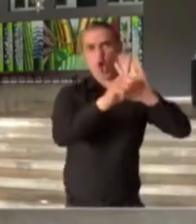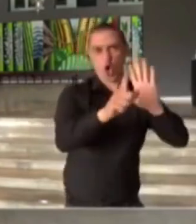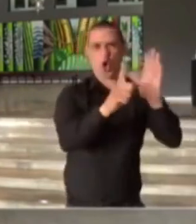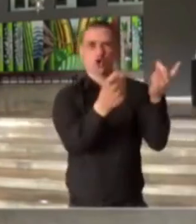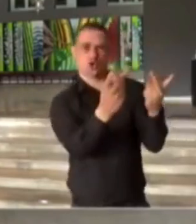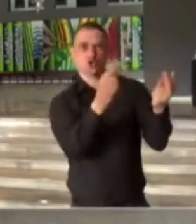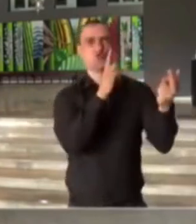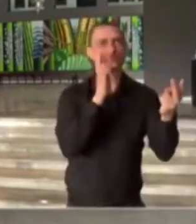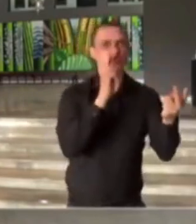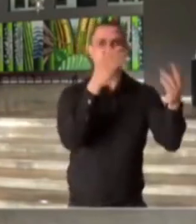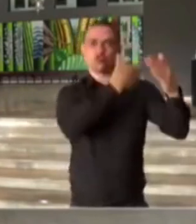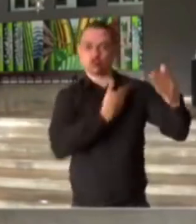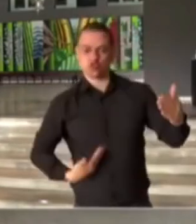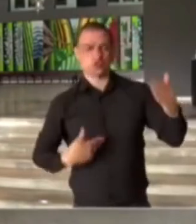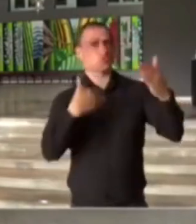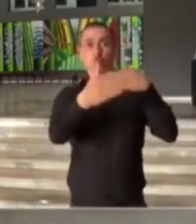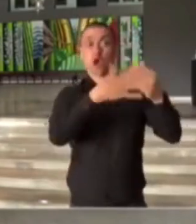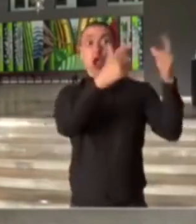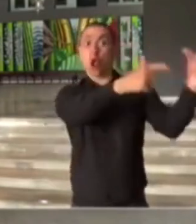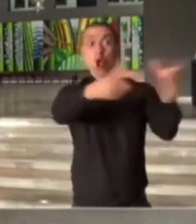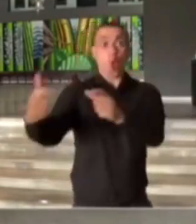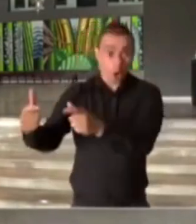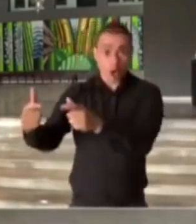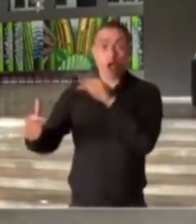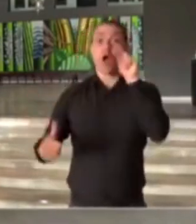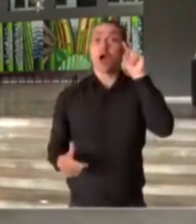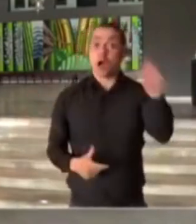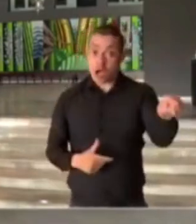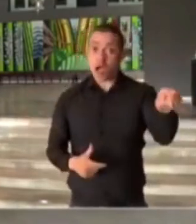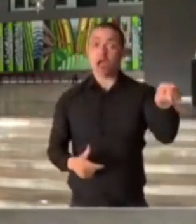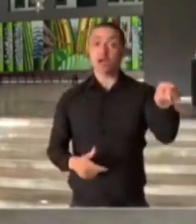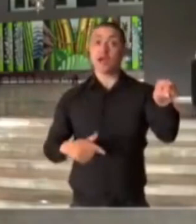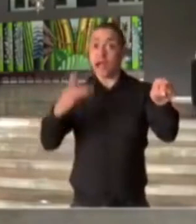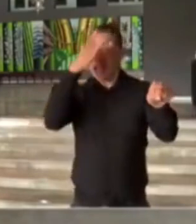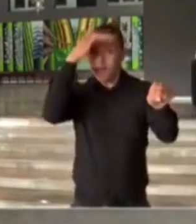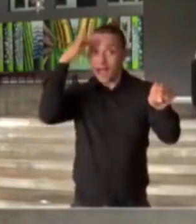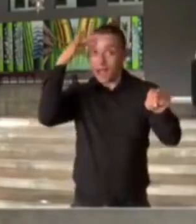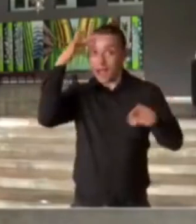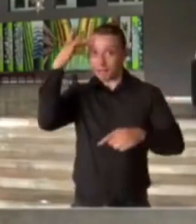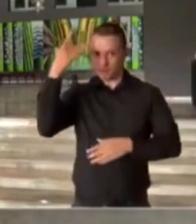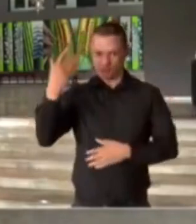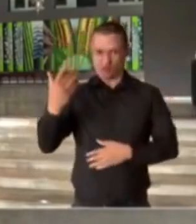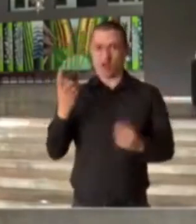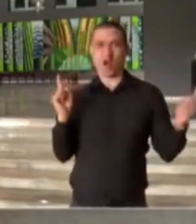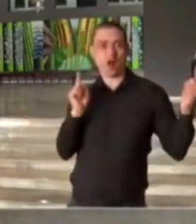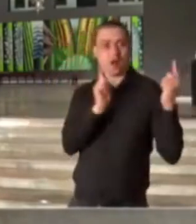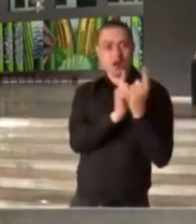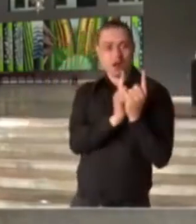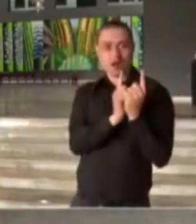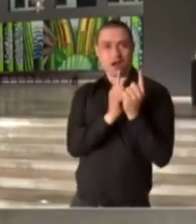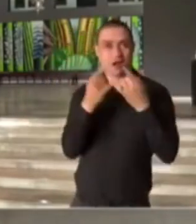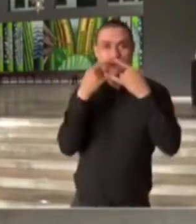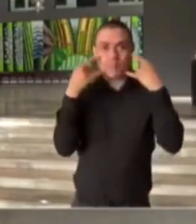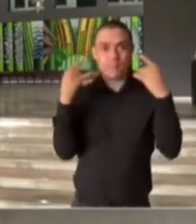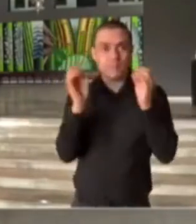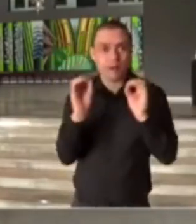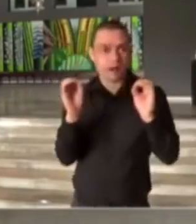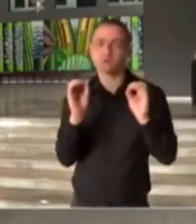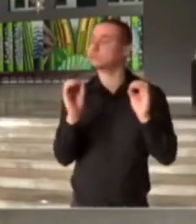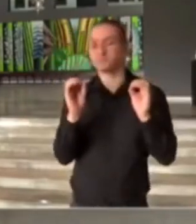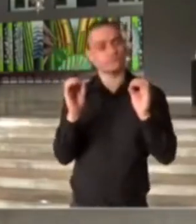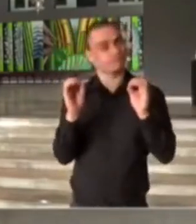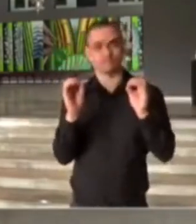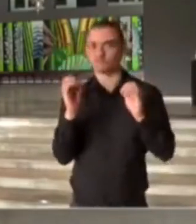ou comercial, privado, onde existam pessoas em proximidade, não estejam